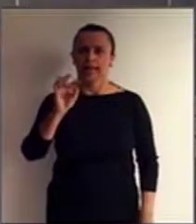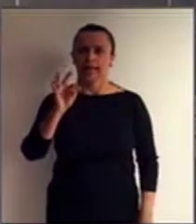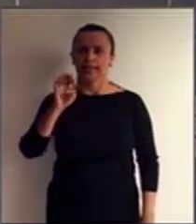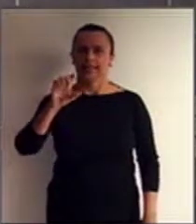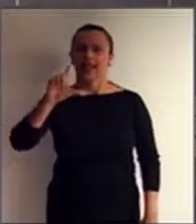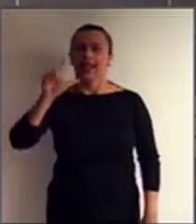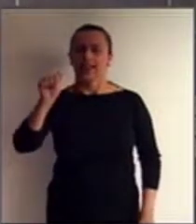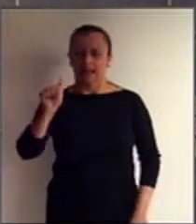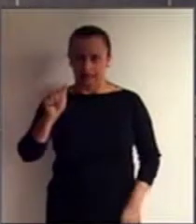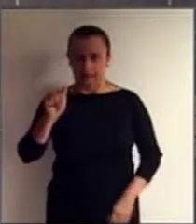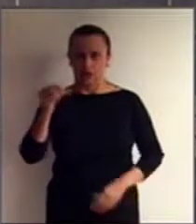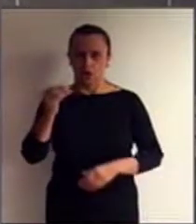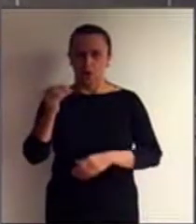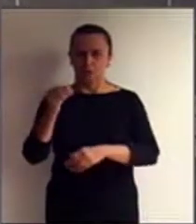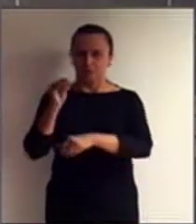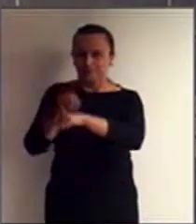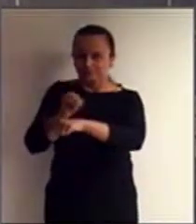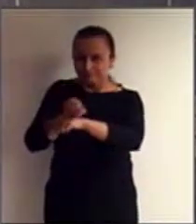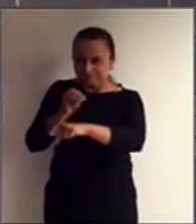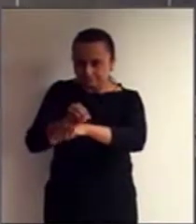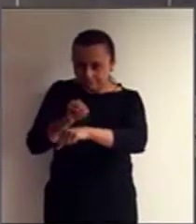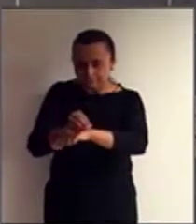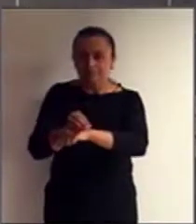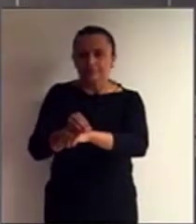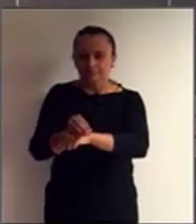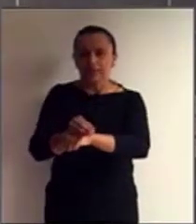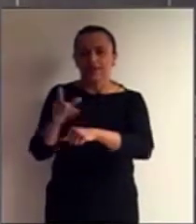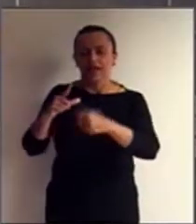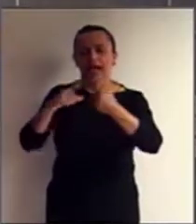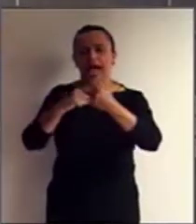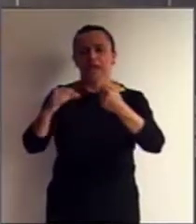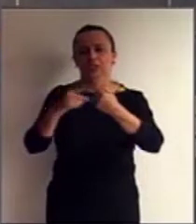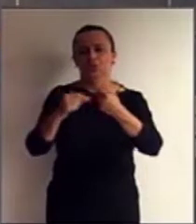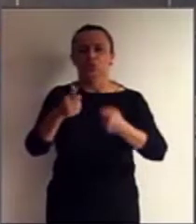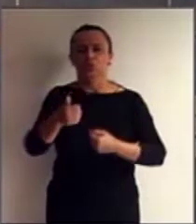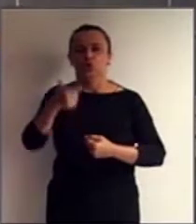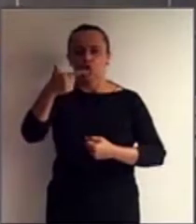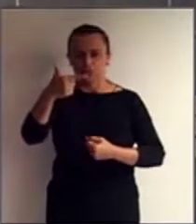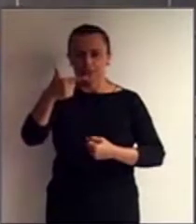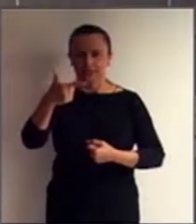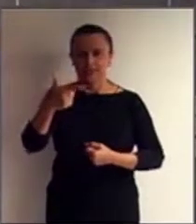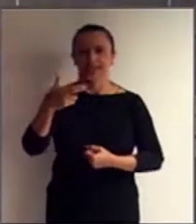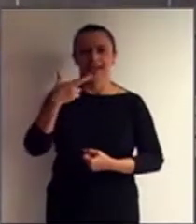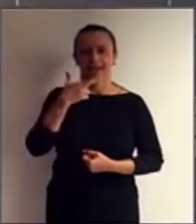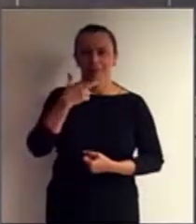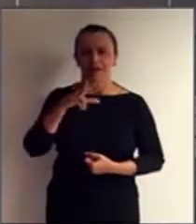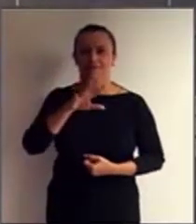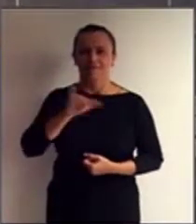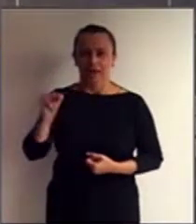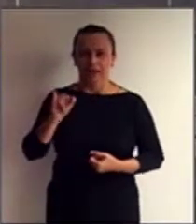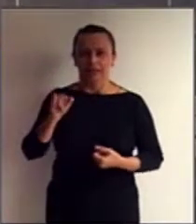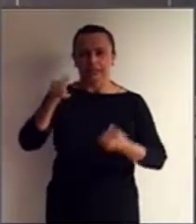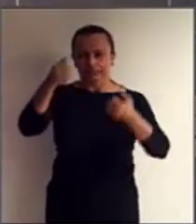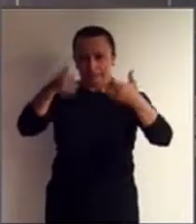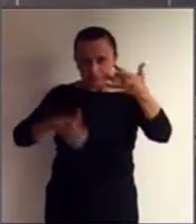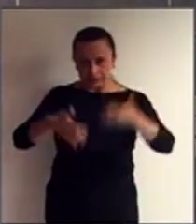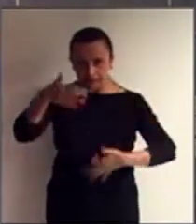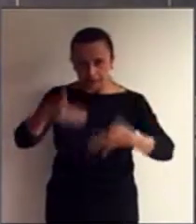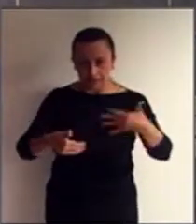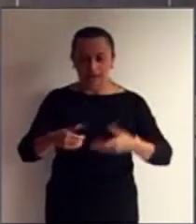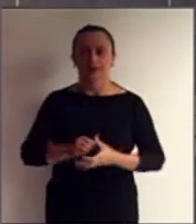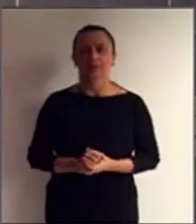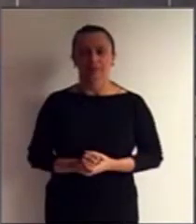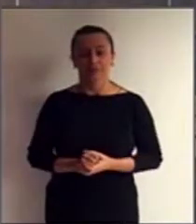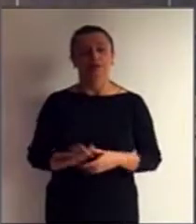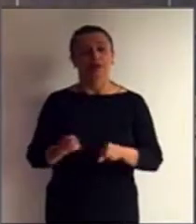artigo 12, que a doutora Rebeca vai comentar, outros fundamentos importantes da